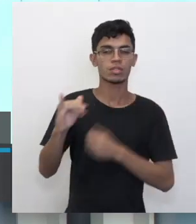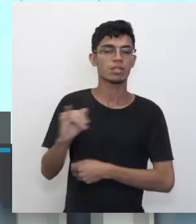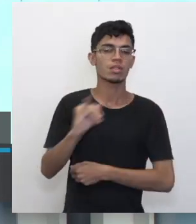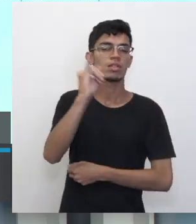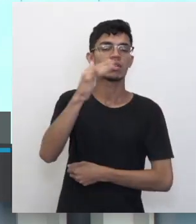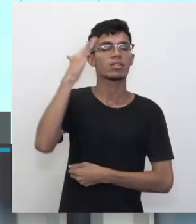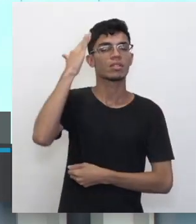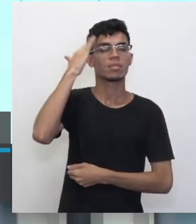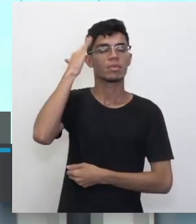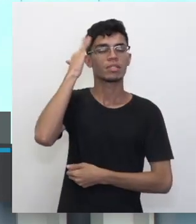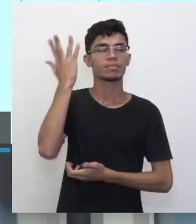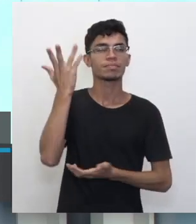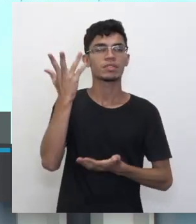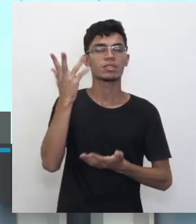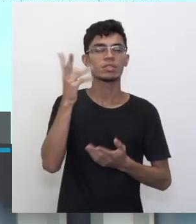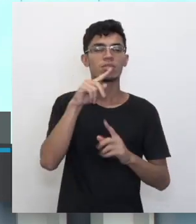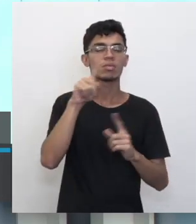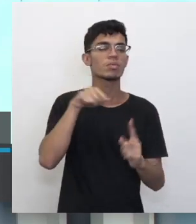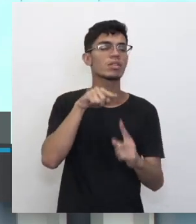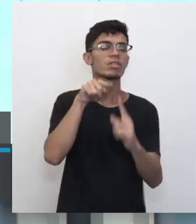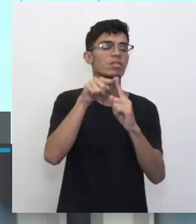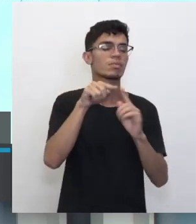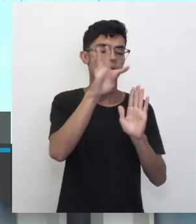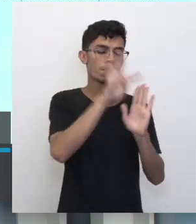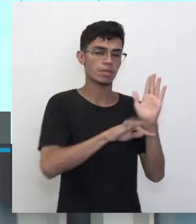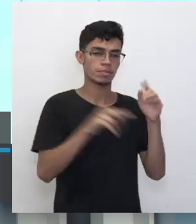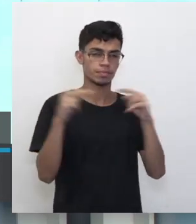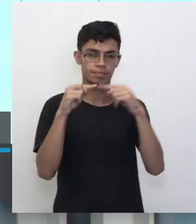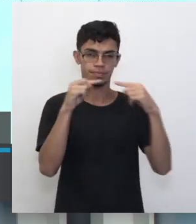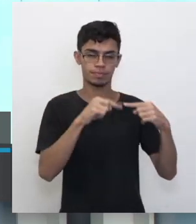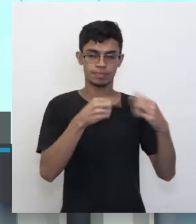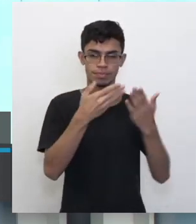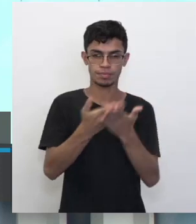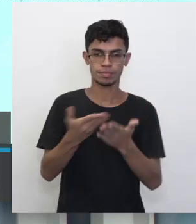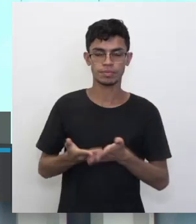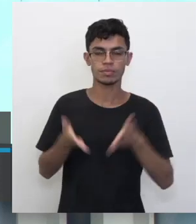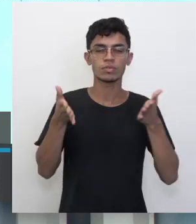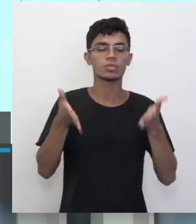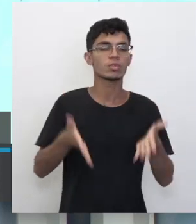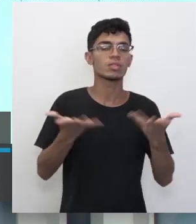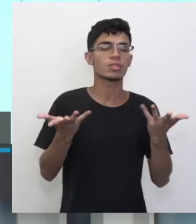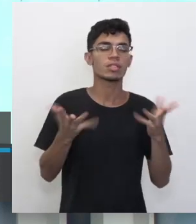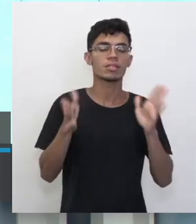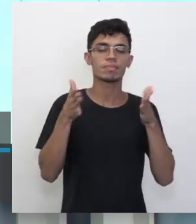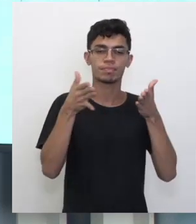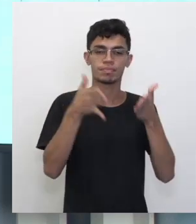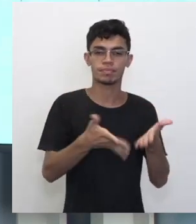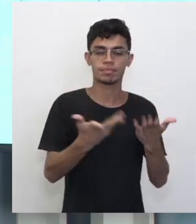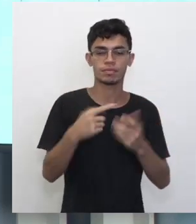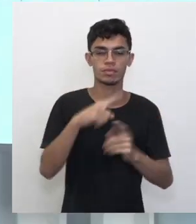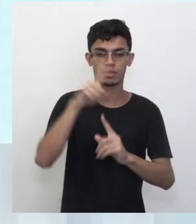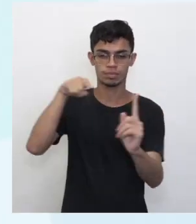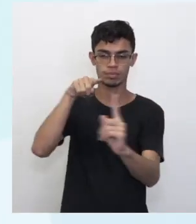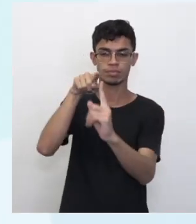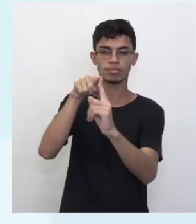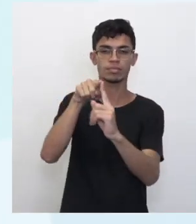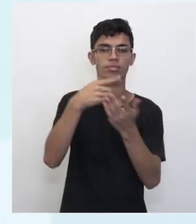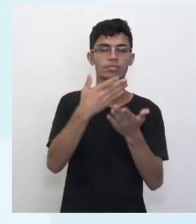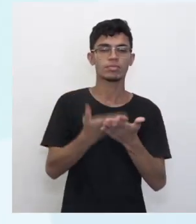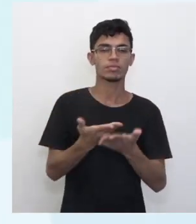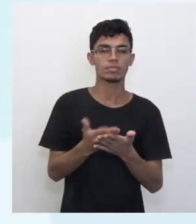do que se trata o texto. Esta aula é sobre isso, do que se trata o texto. Então vamos lá, objetivo da aula,